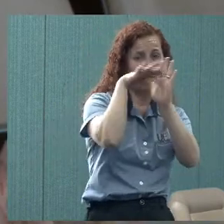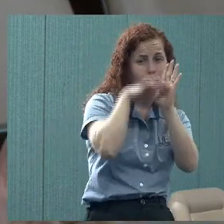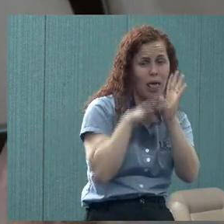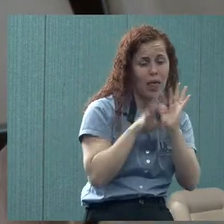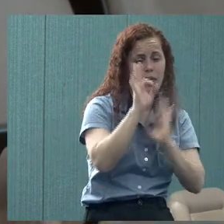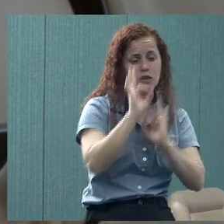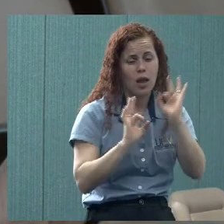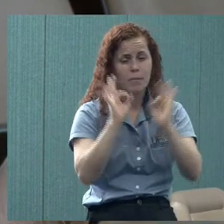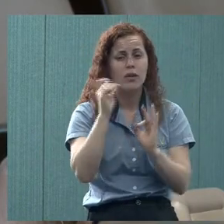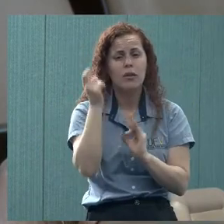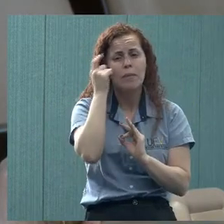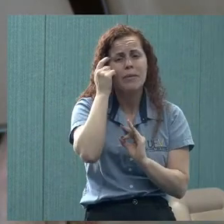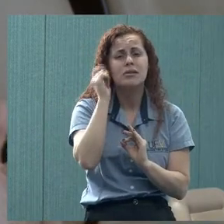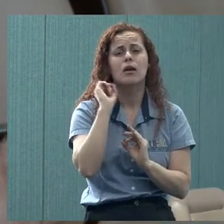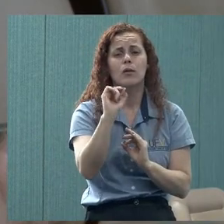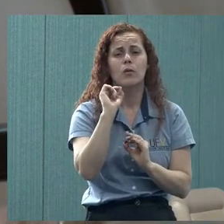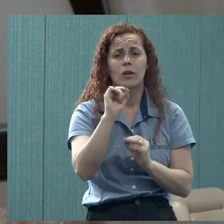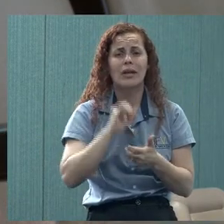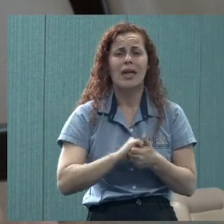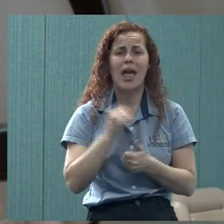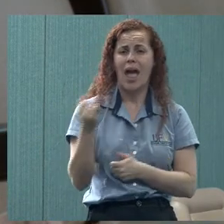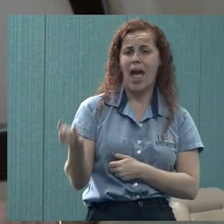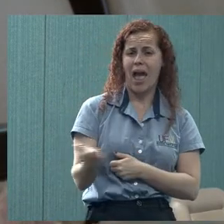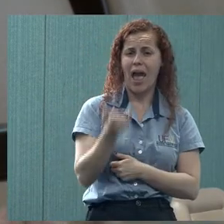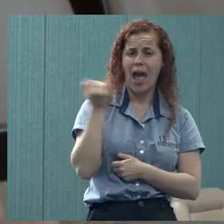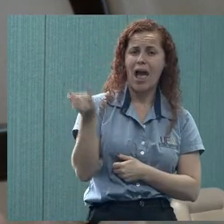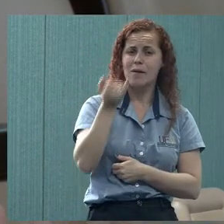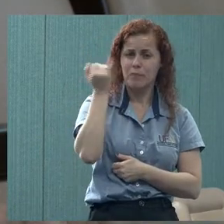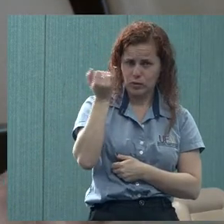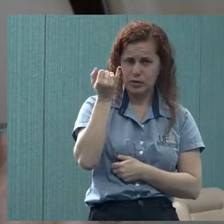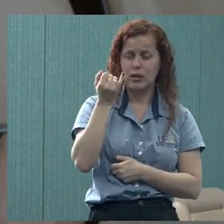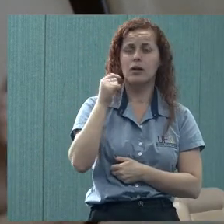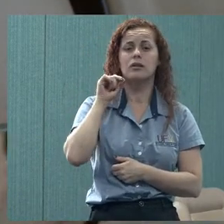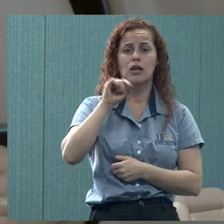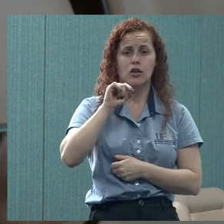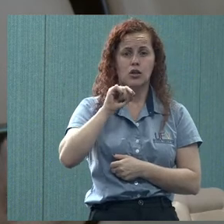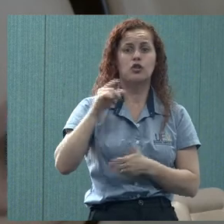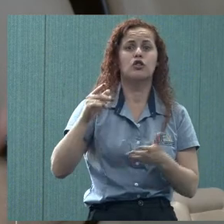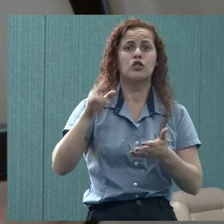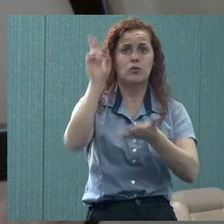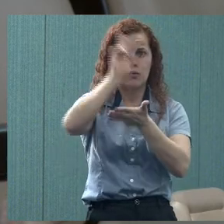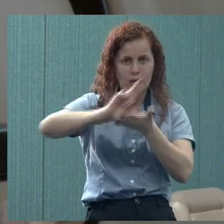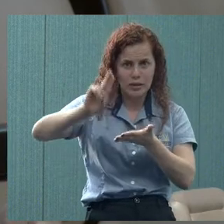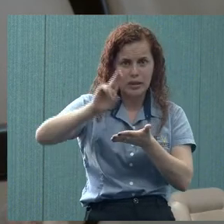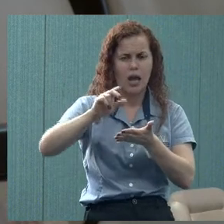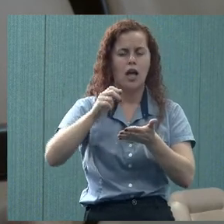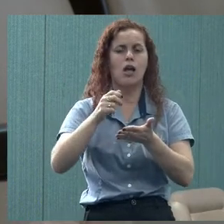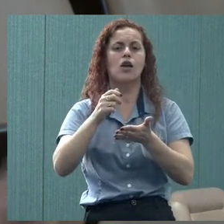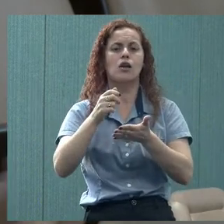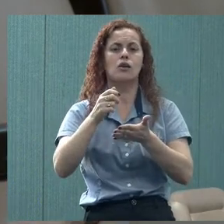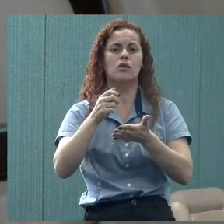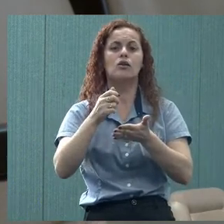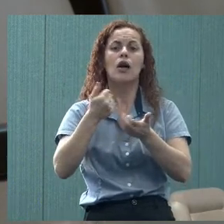aí, o que eu fiquei pensando é a importância da instituição criar esse serviço de apoio